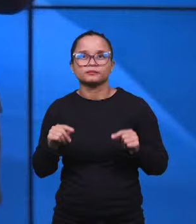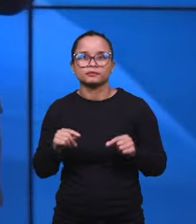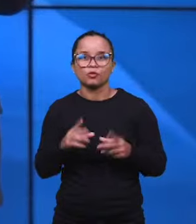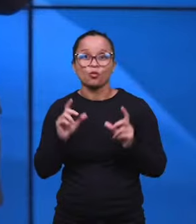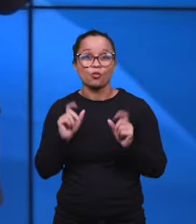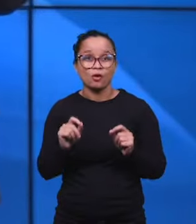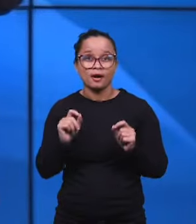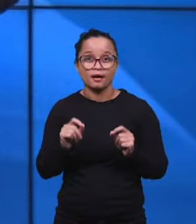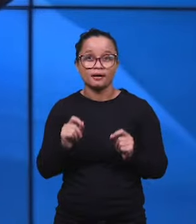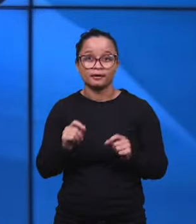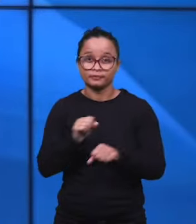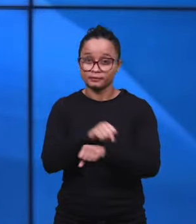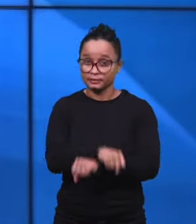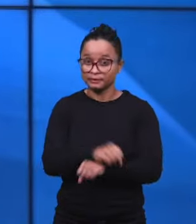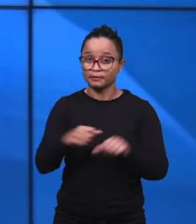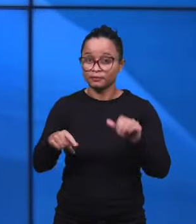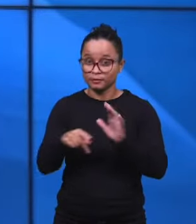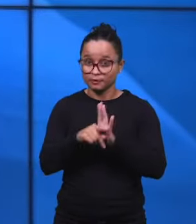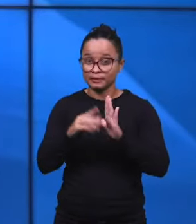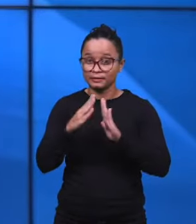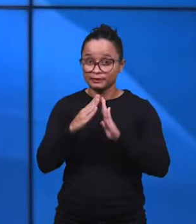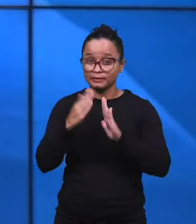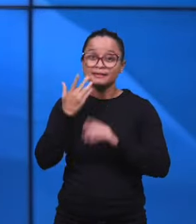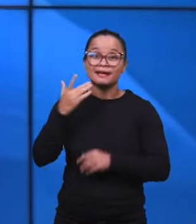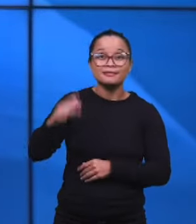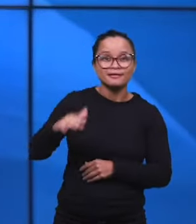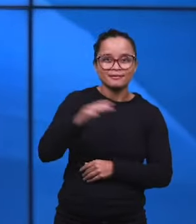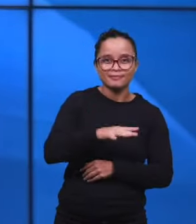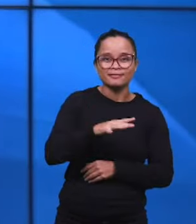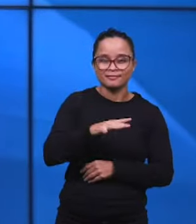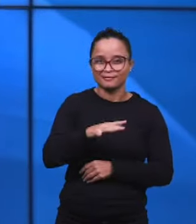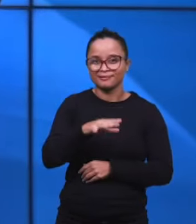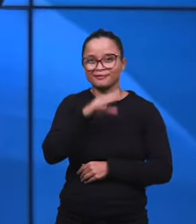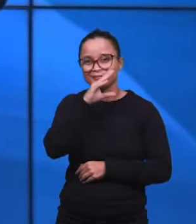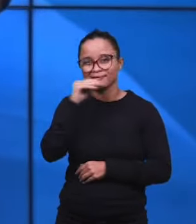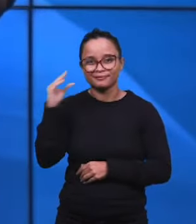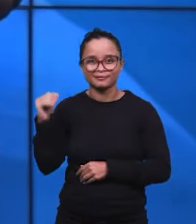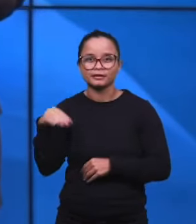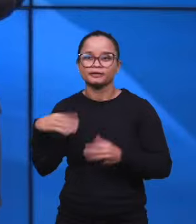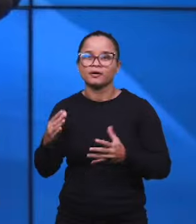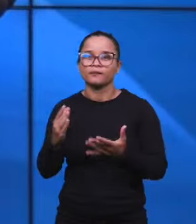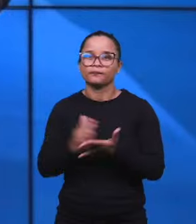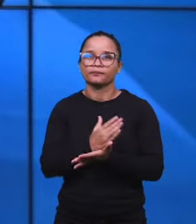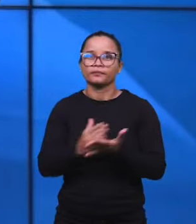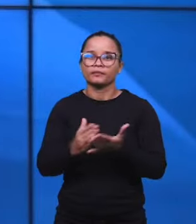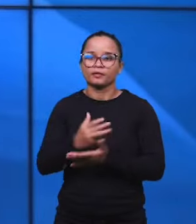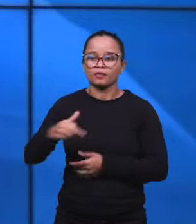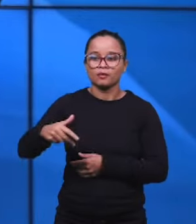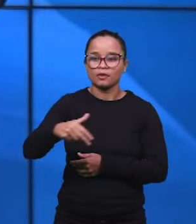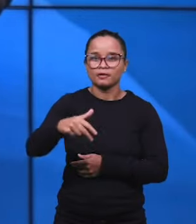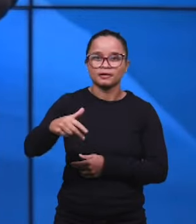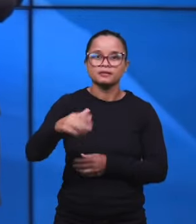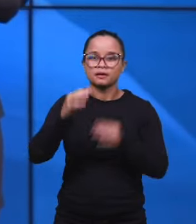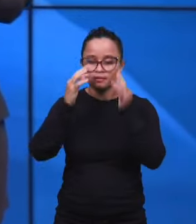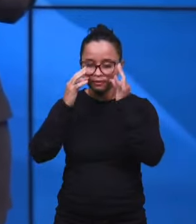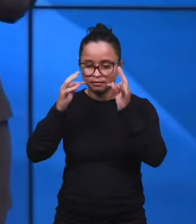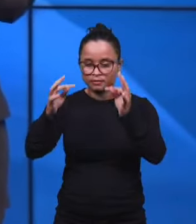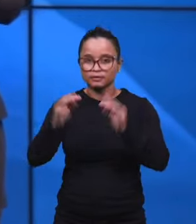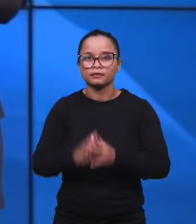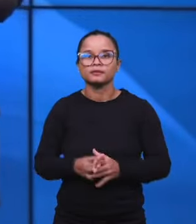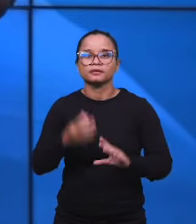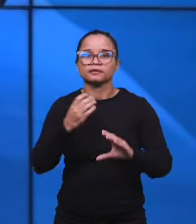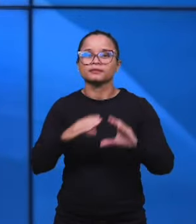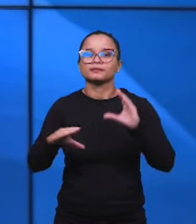exatamente o que foi ministrado no seminário das crianças intermediárias e adolescentes. E nós vamos pegar algumas partes ali da caminhada dela,